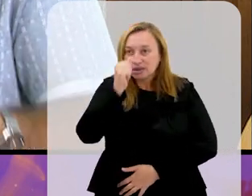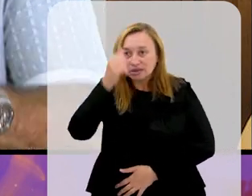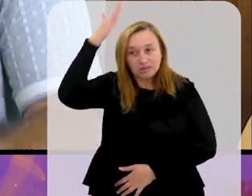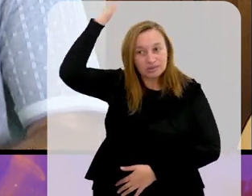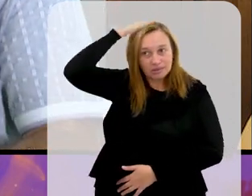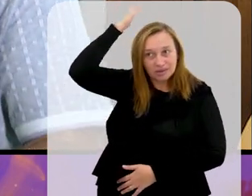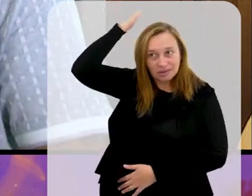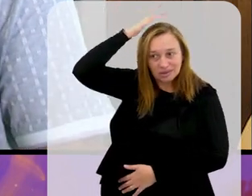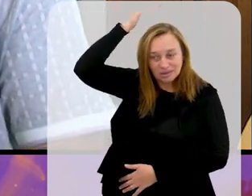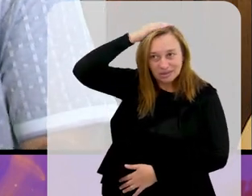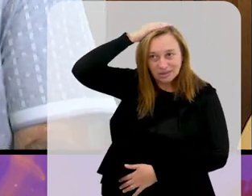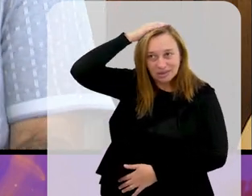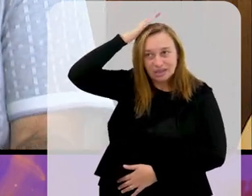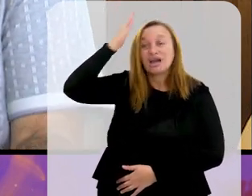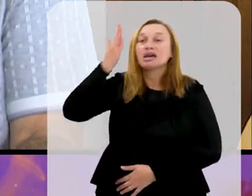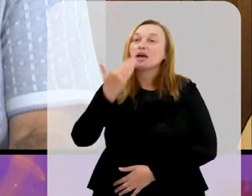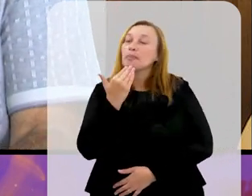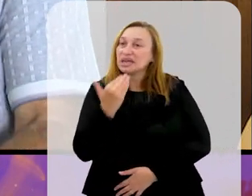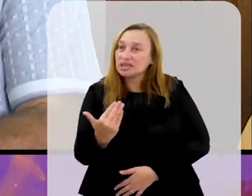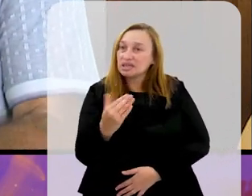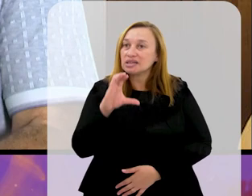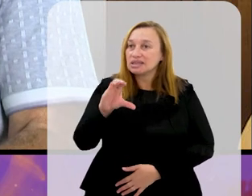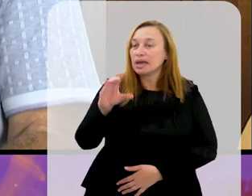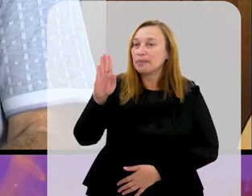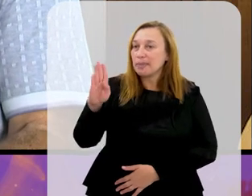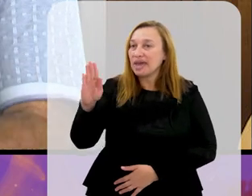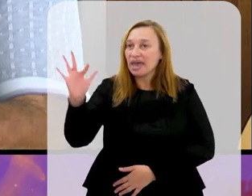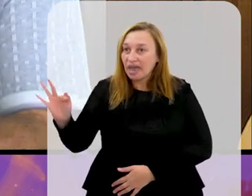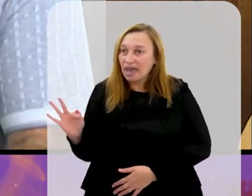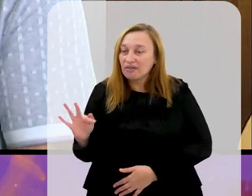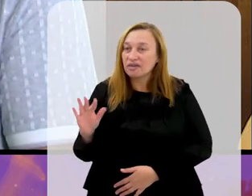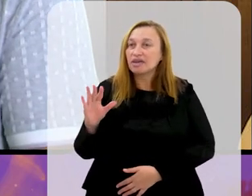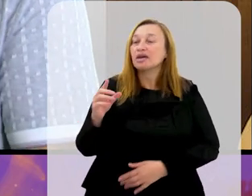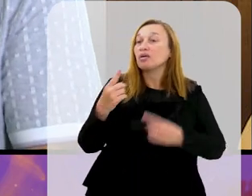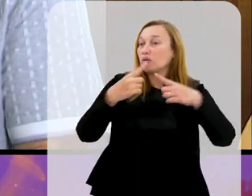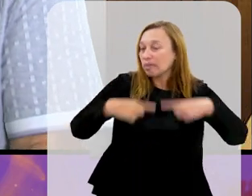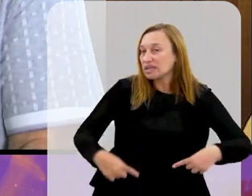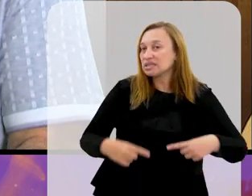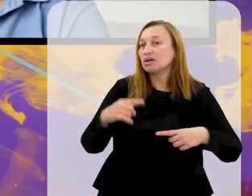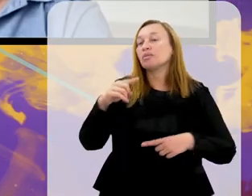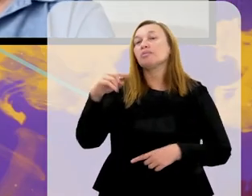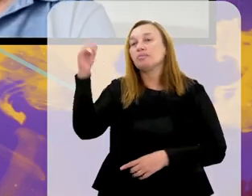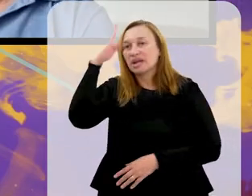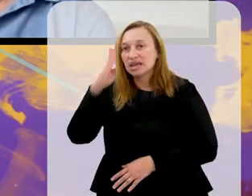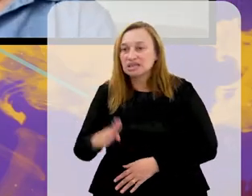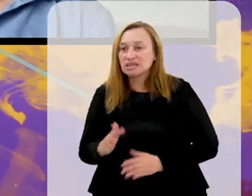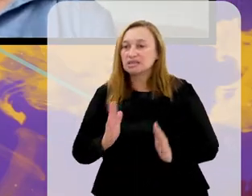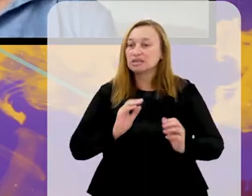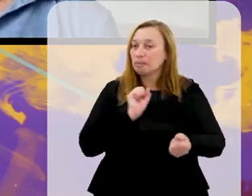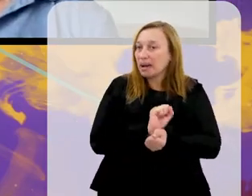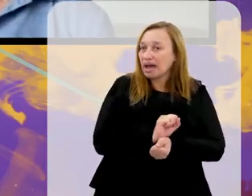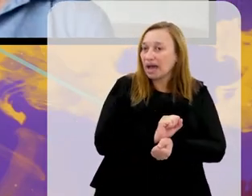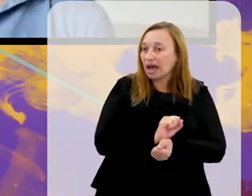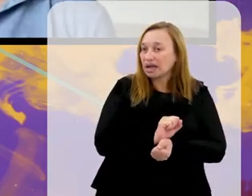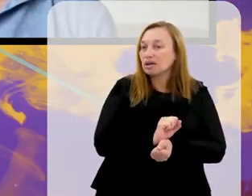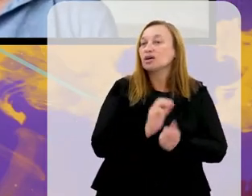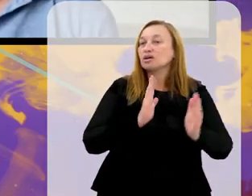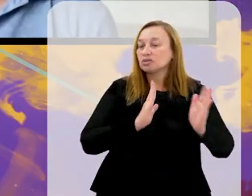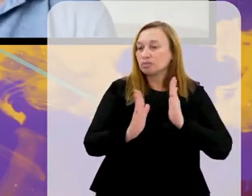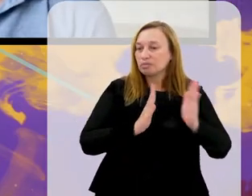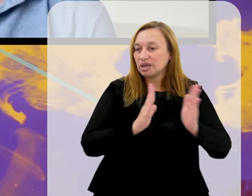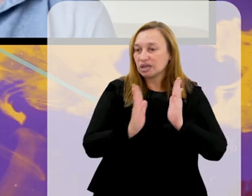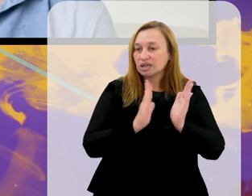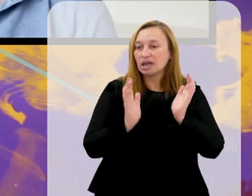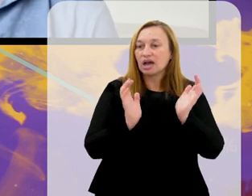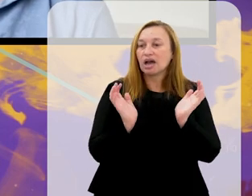por aí, que já pediram à CBF para que o Campeonato Brasileiro seja paralisado durante a Copa América desse ano,